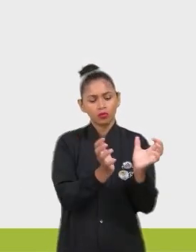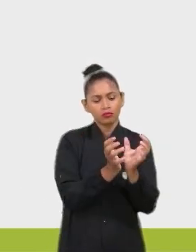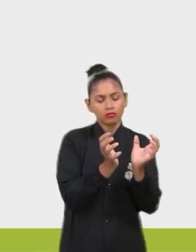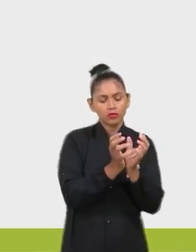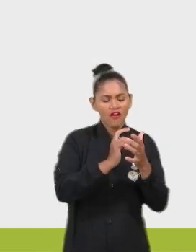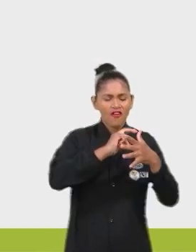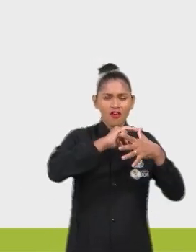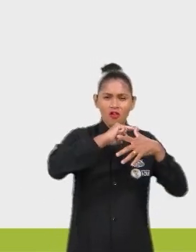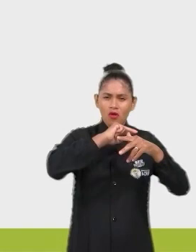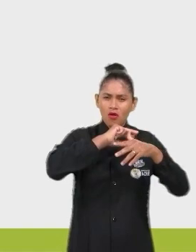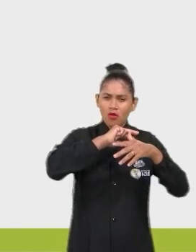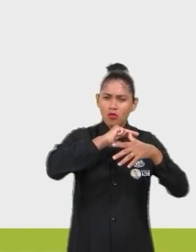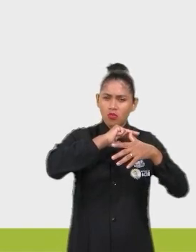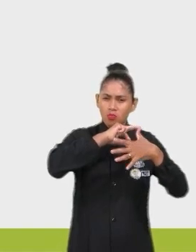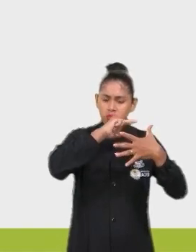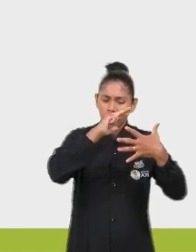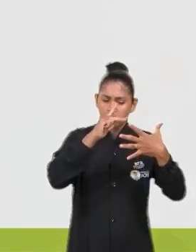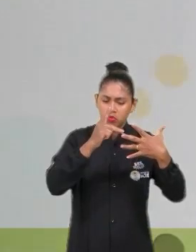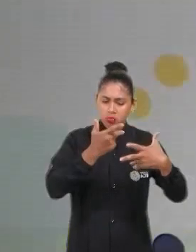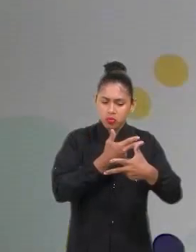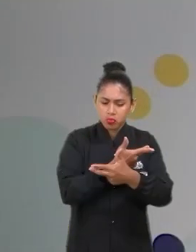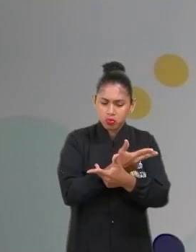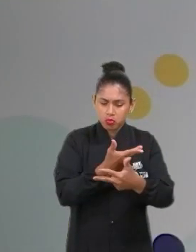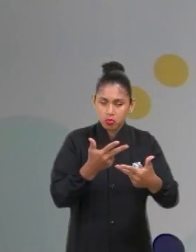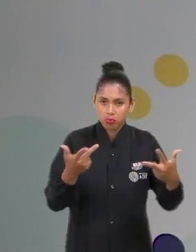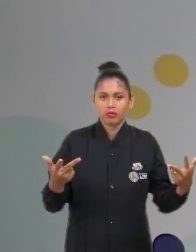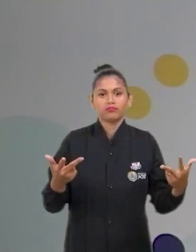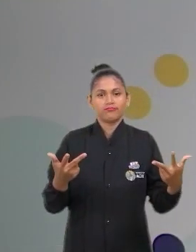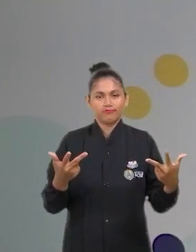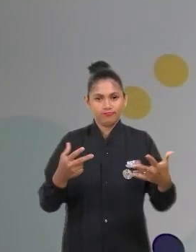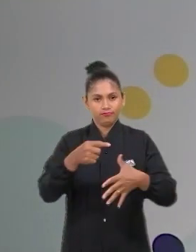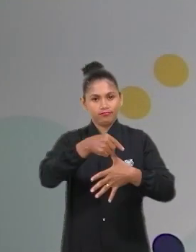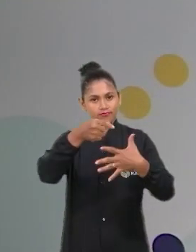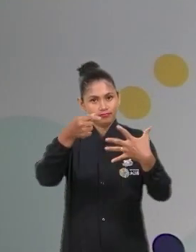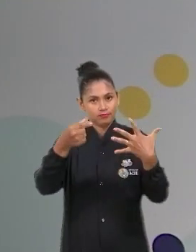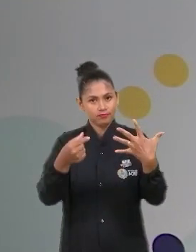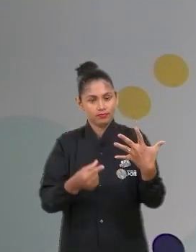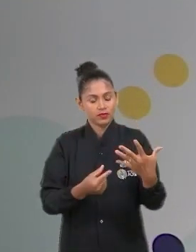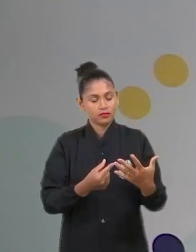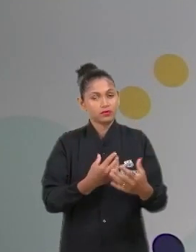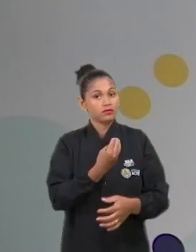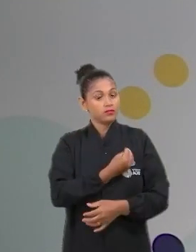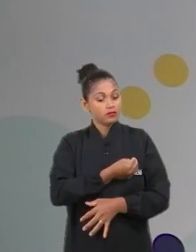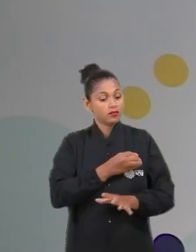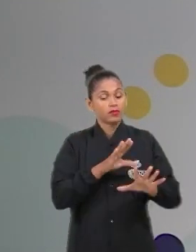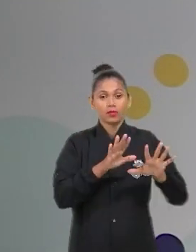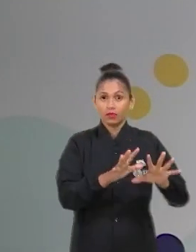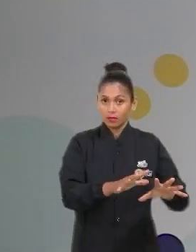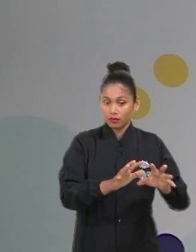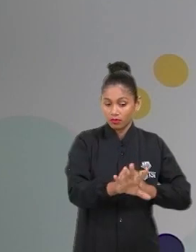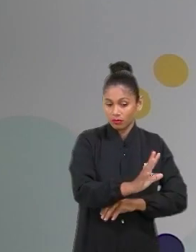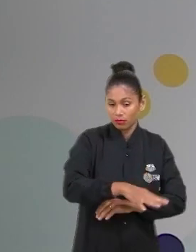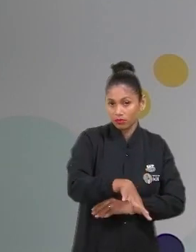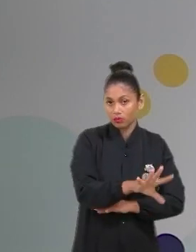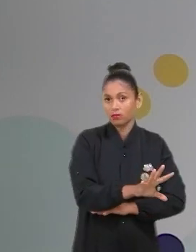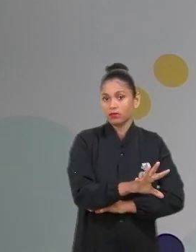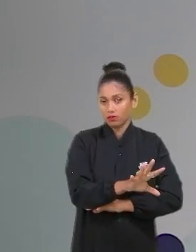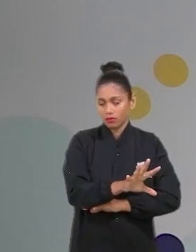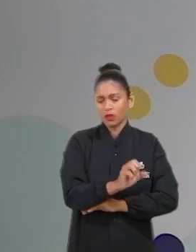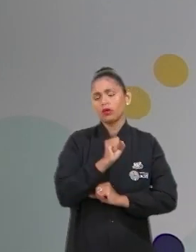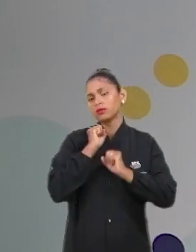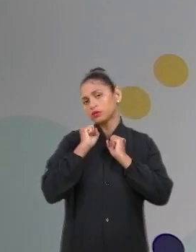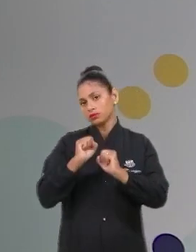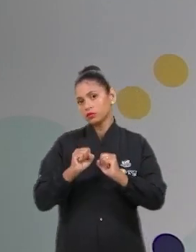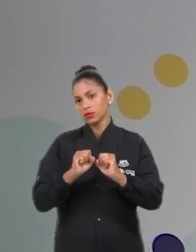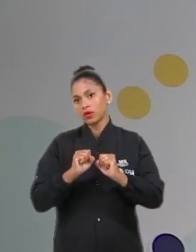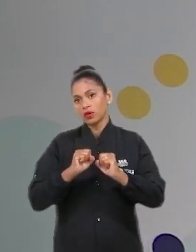espécies que estão em um determinado ambiente. E, ao mesmo tempo, ela pode ser a